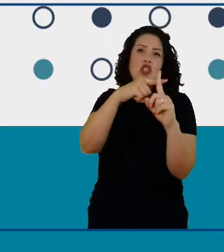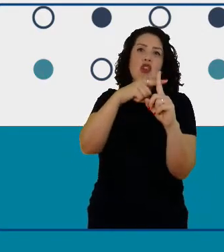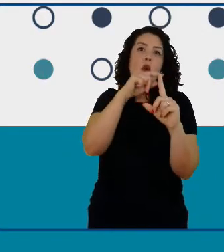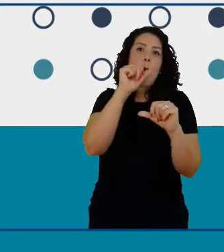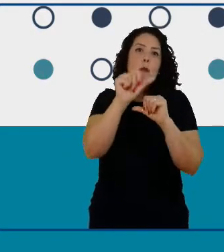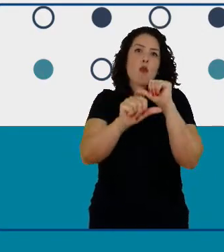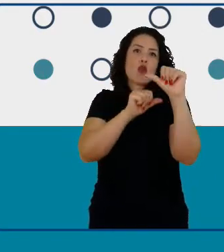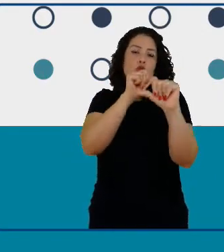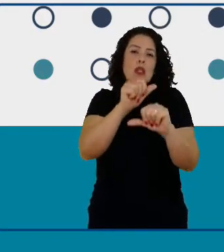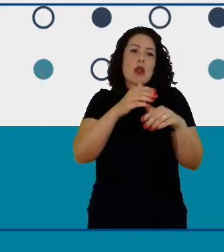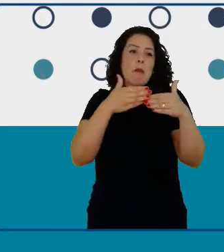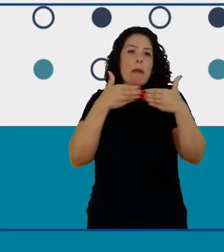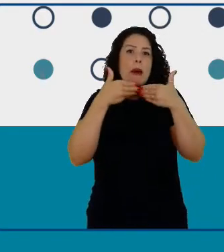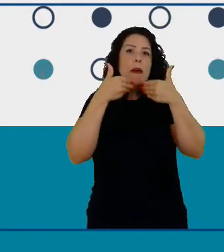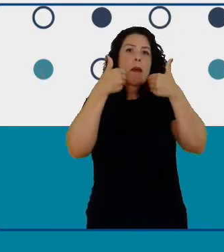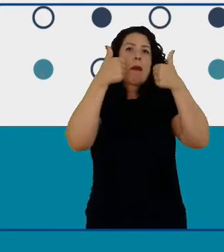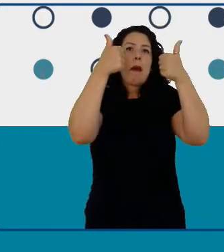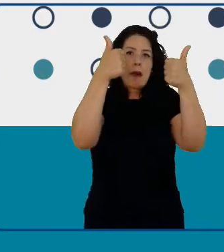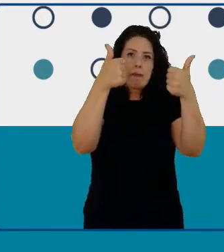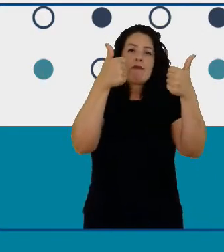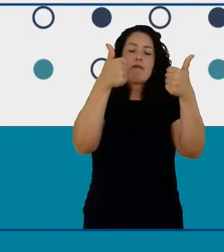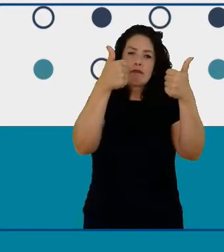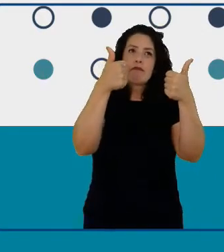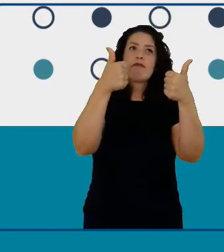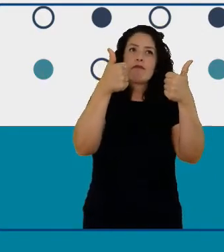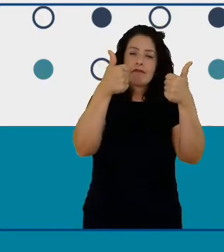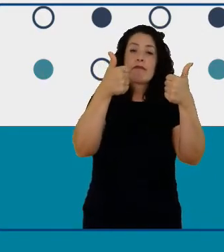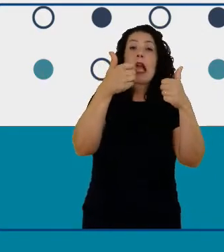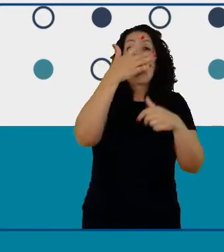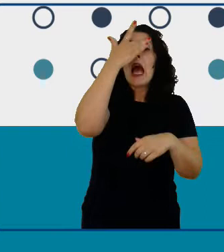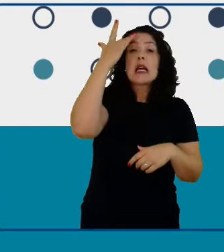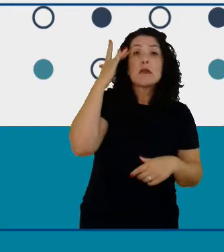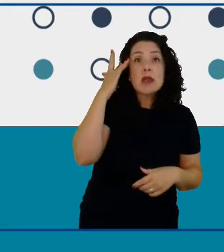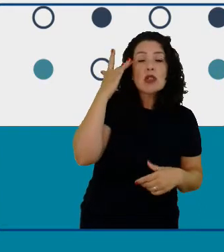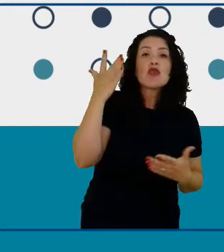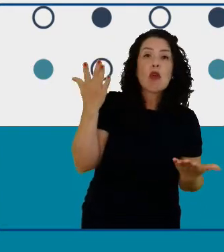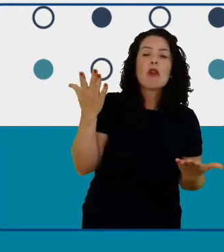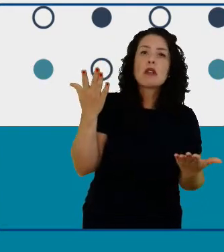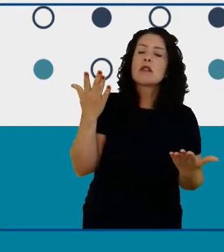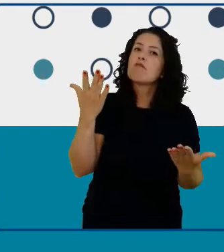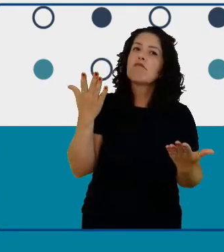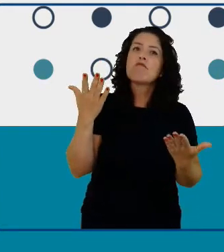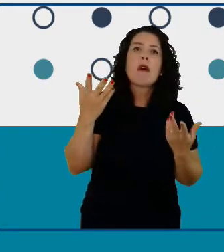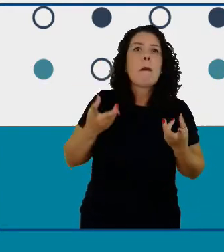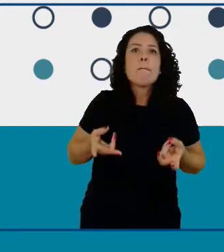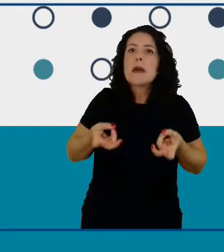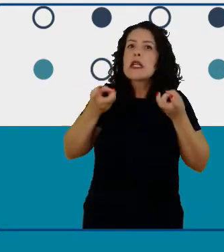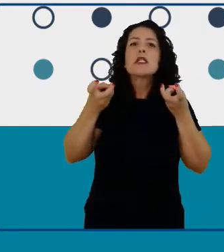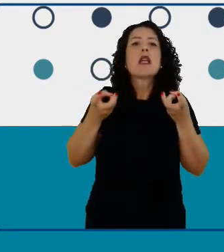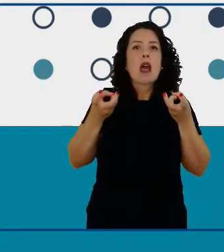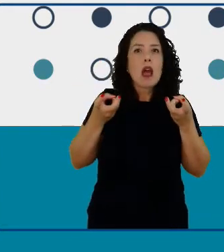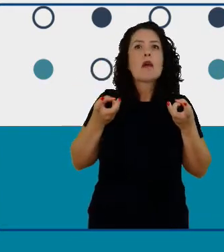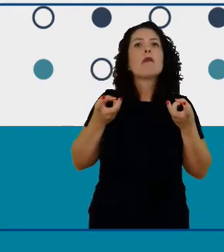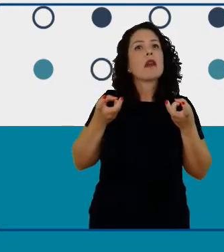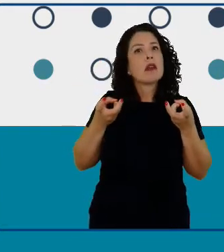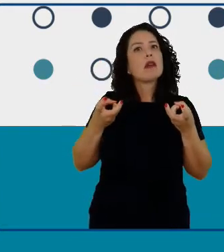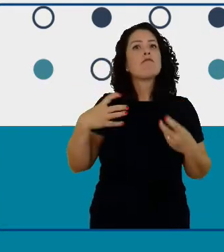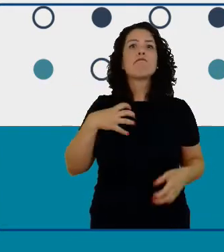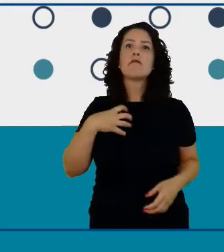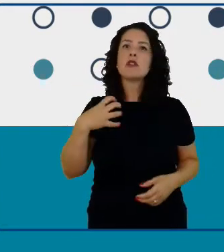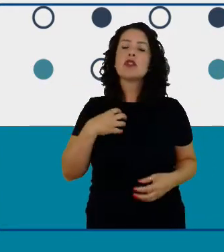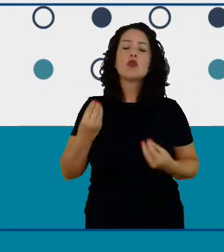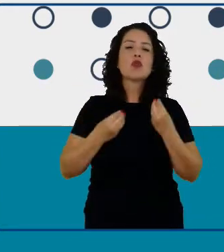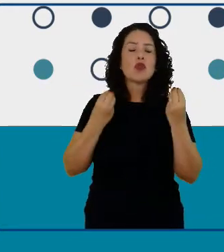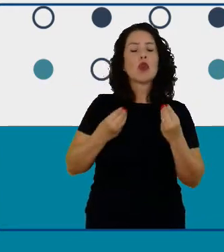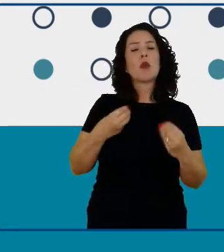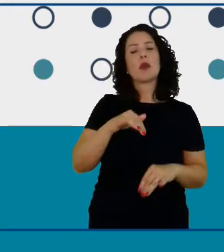nos meninos e meninas as pessoas se identificam com esse tipo de afirmação eu sou o tipo